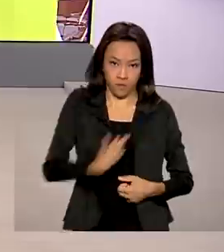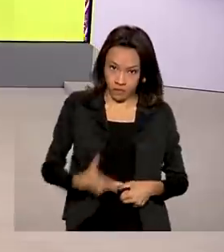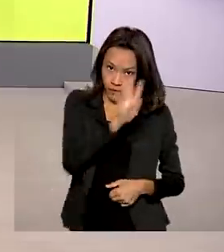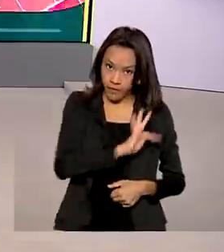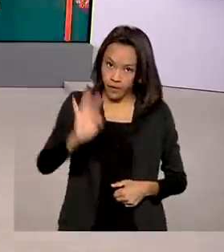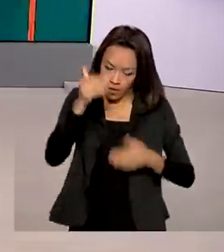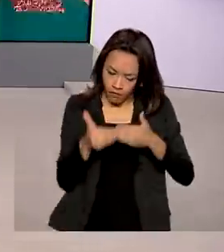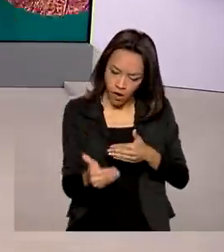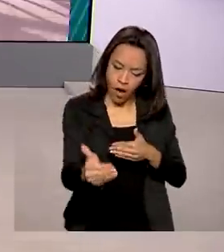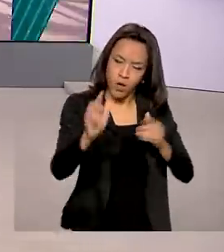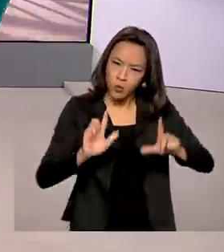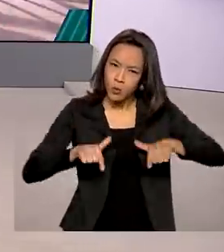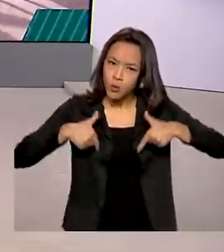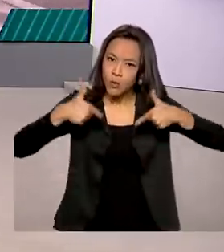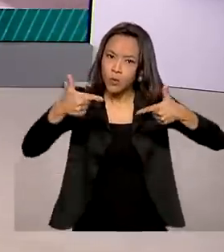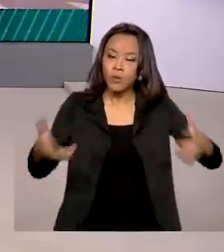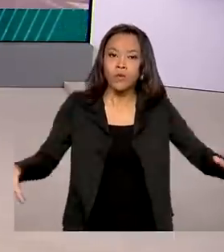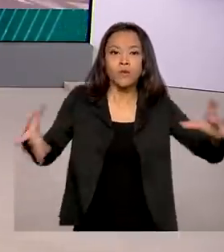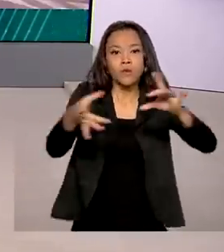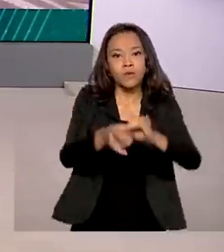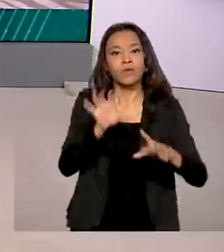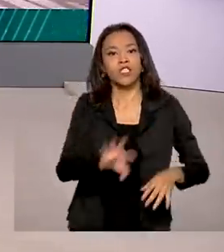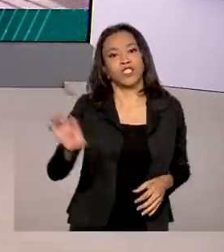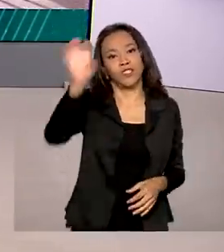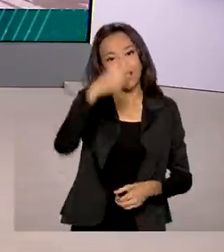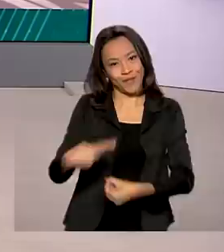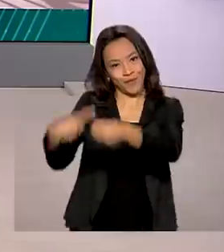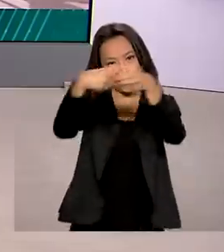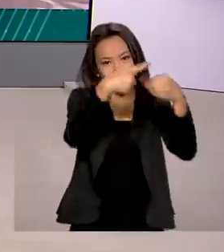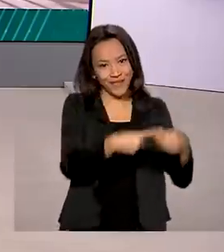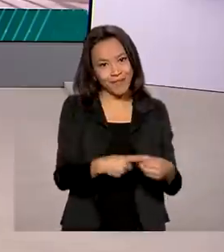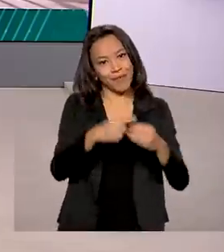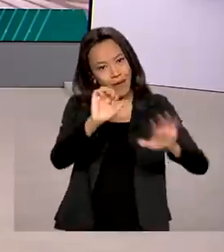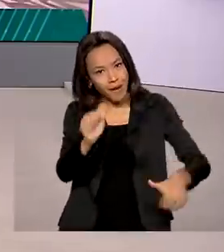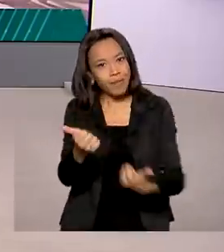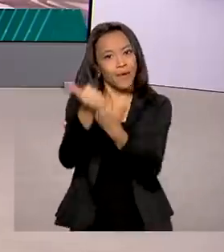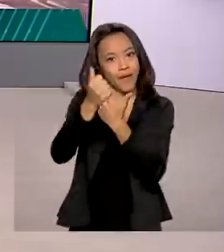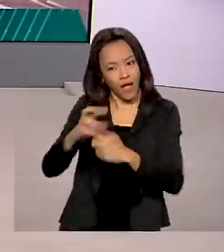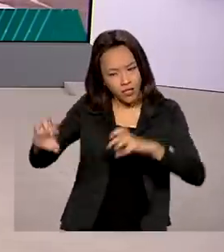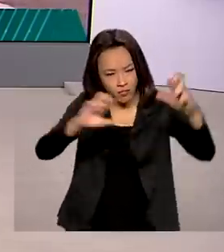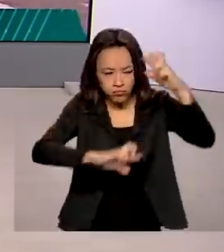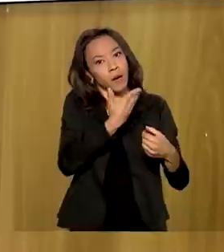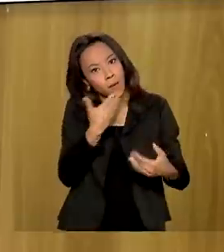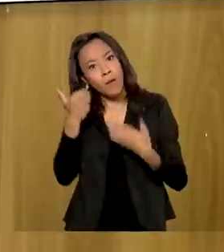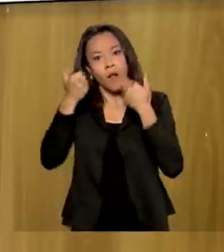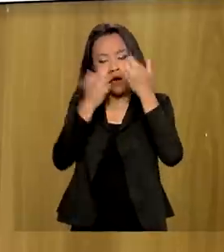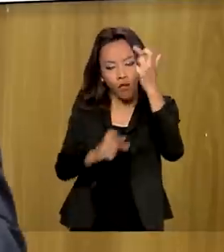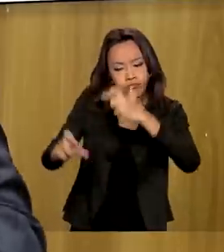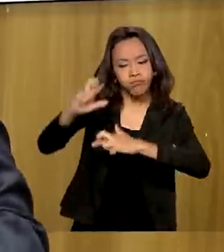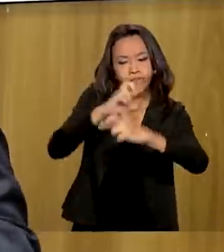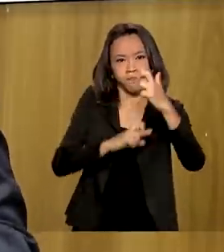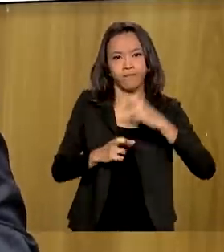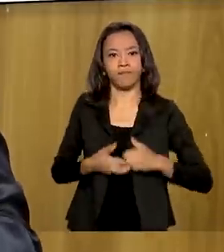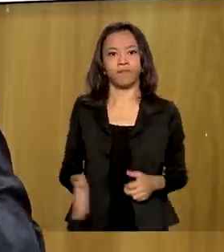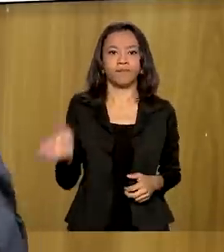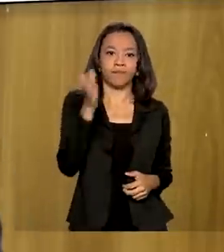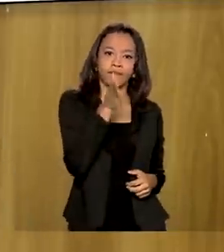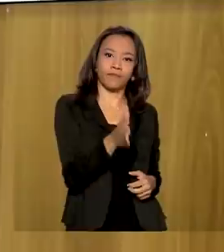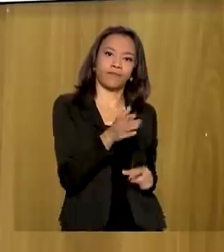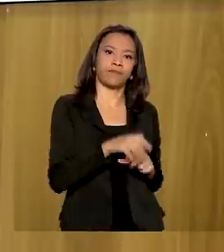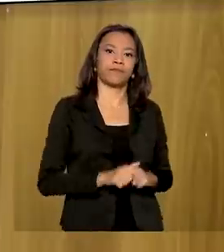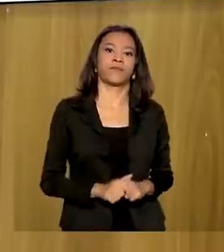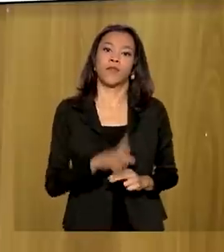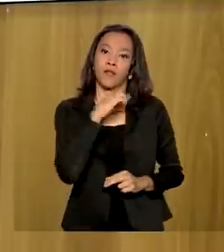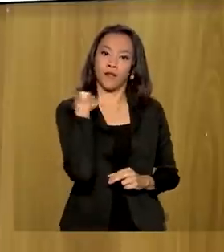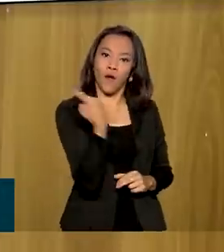atuar de forma integrada com estados e municípios para reforçar essa fiscalização. Nossa ideia é subir